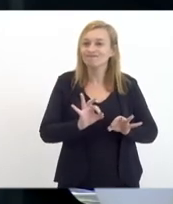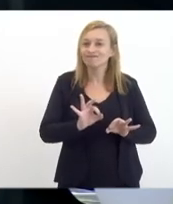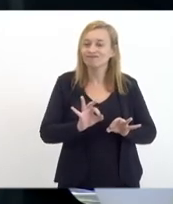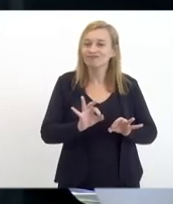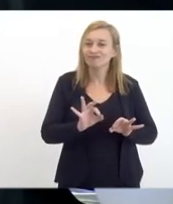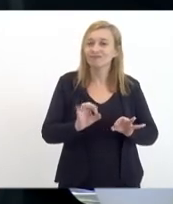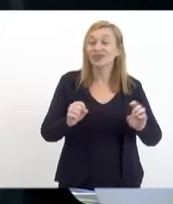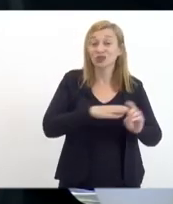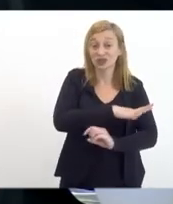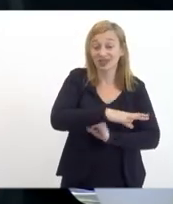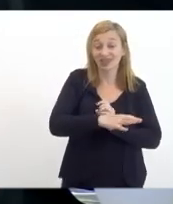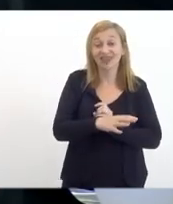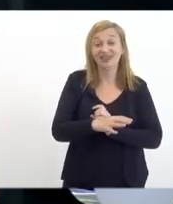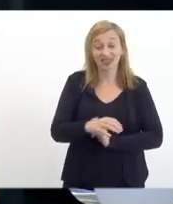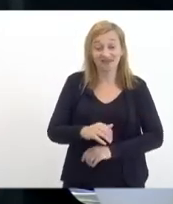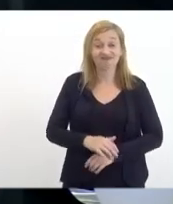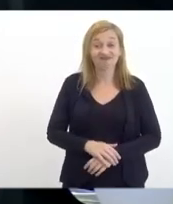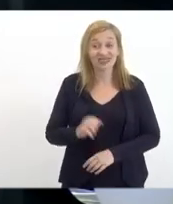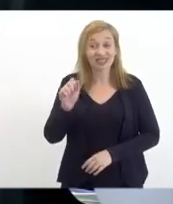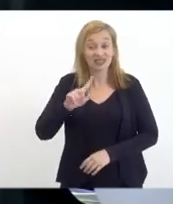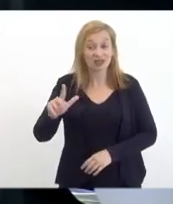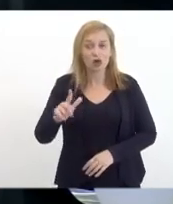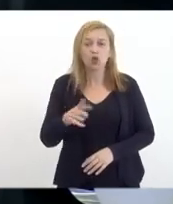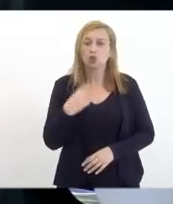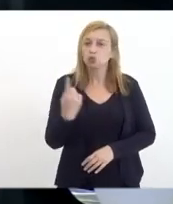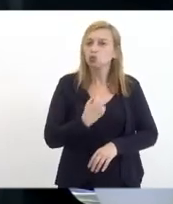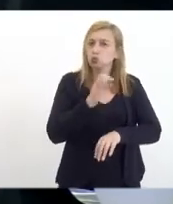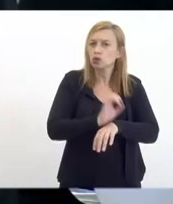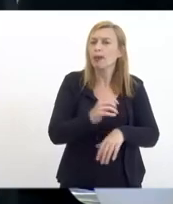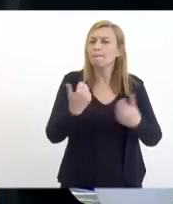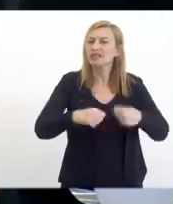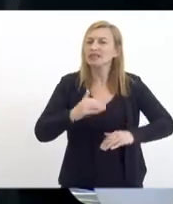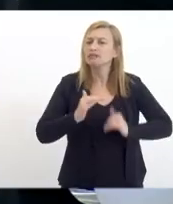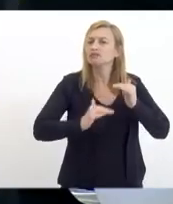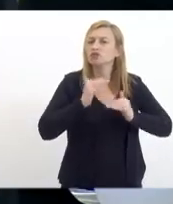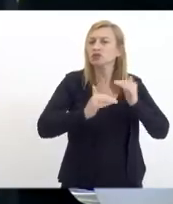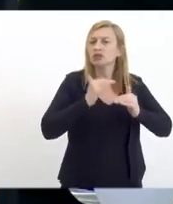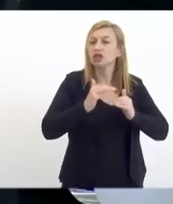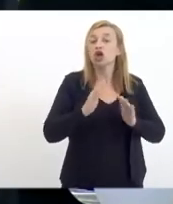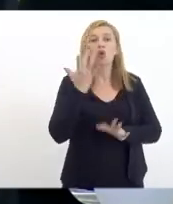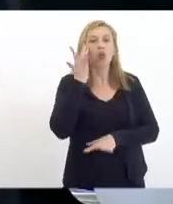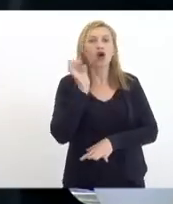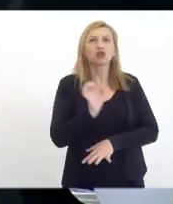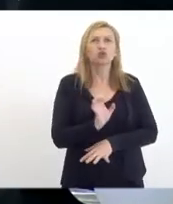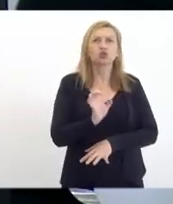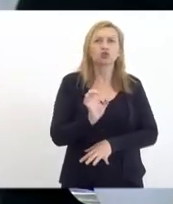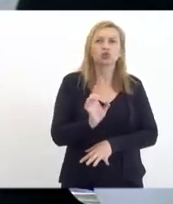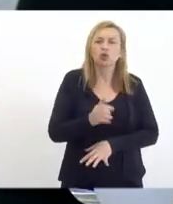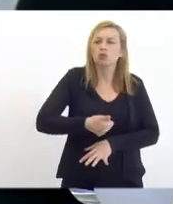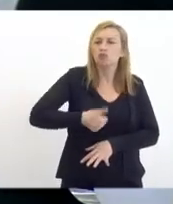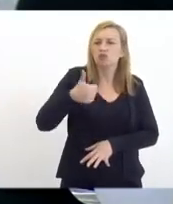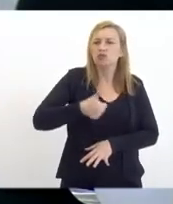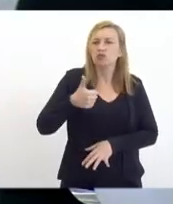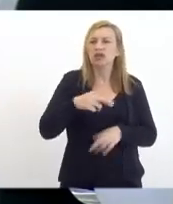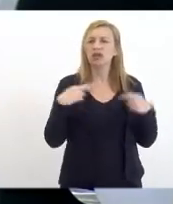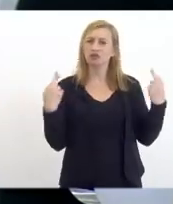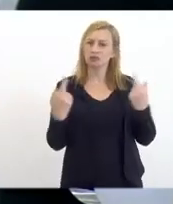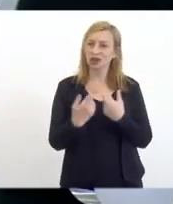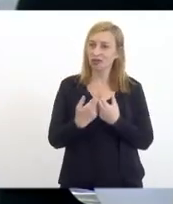da sociedade civil organizada o nosso estado precisa avançar e acho que para o primeiro encontro